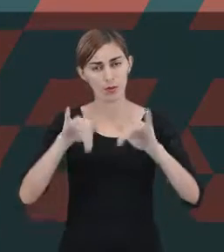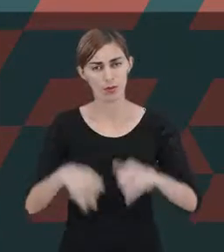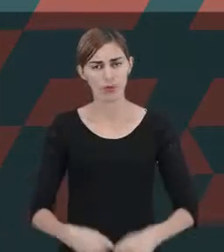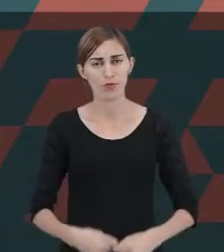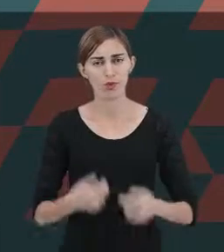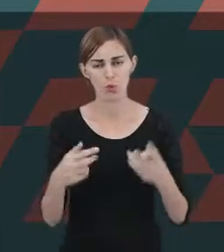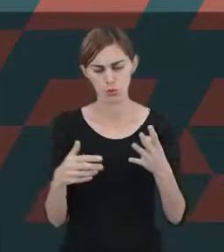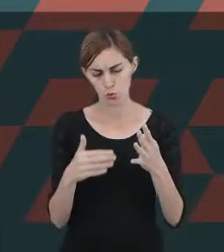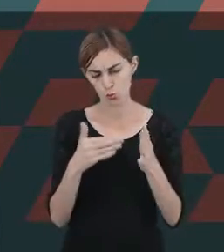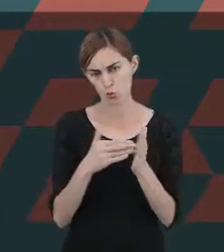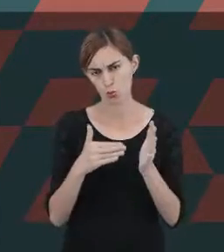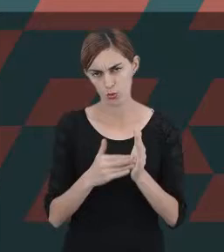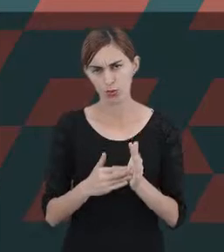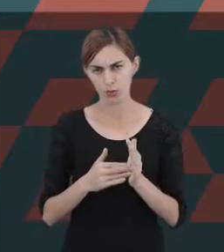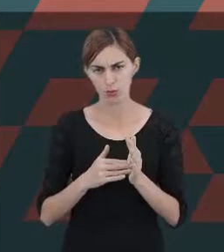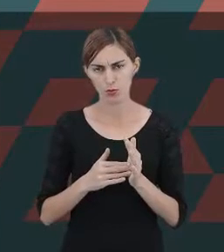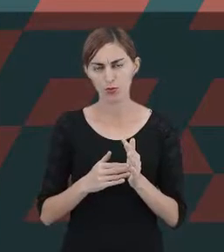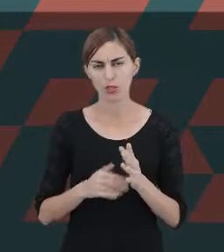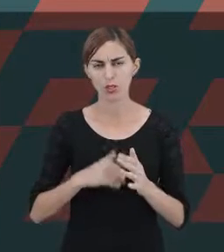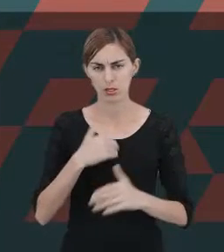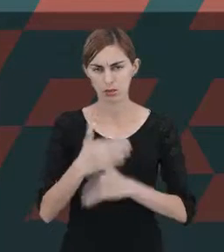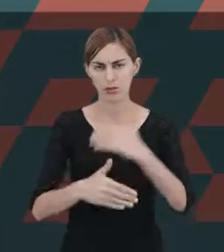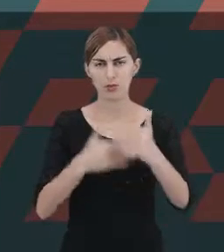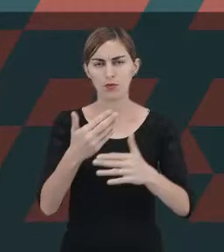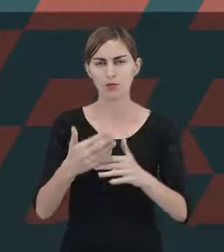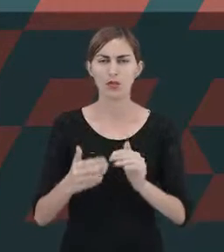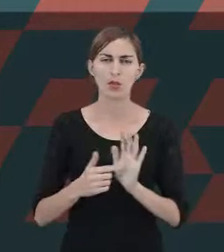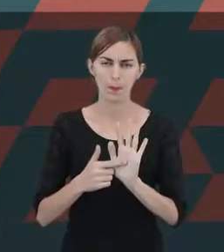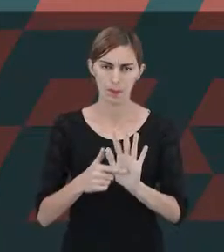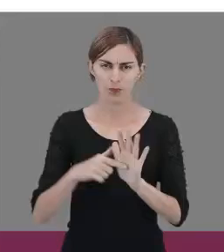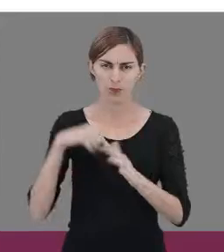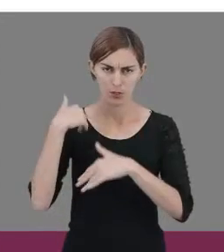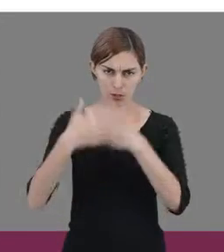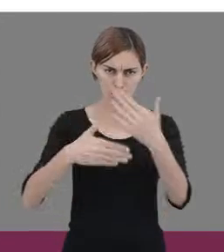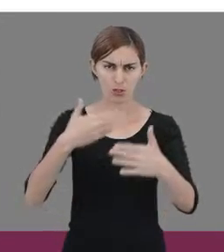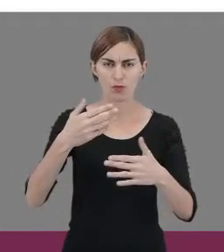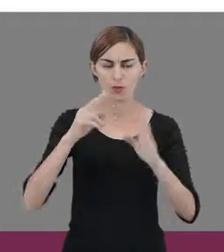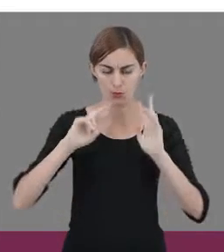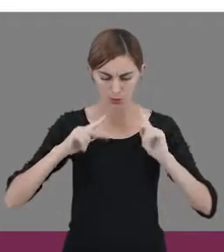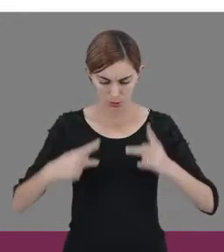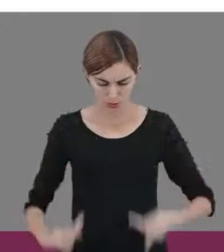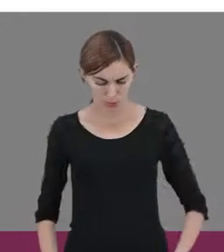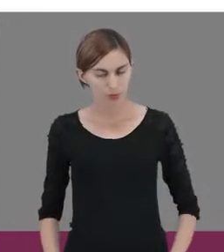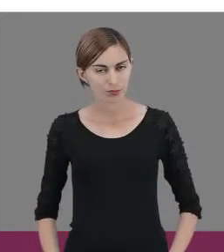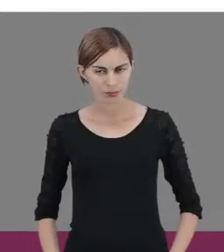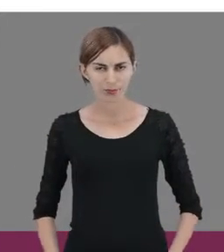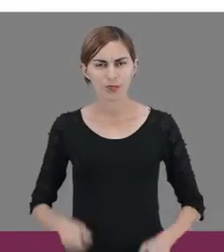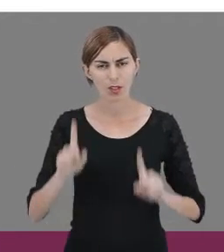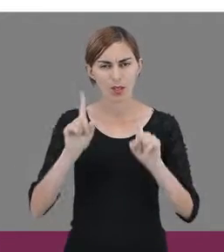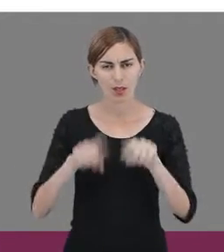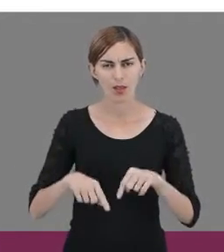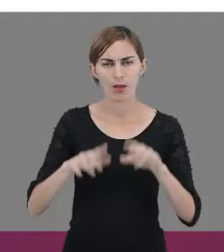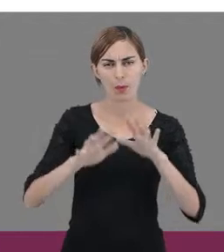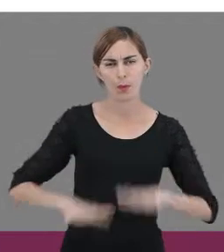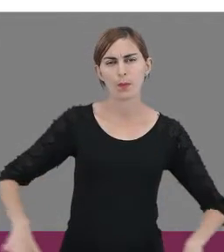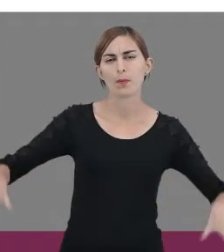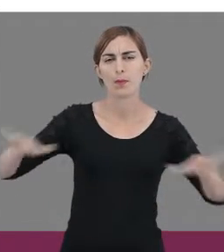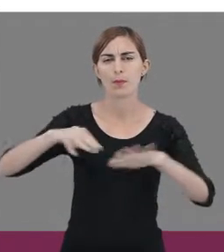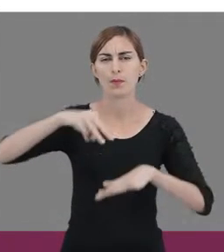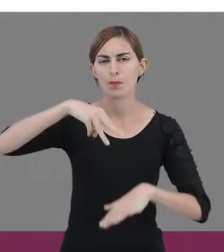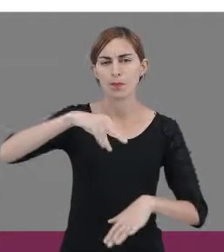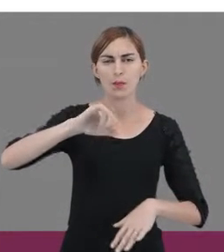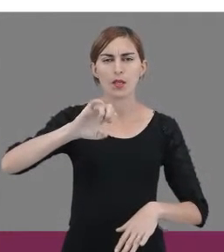último fator de desenvolvimento trazido pela história do desenvolvimento humano é justamente o meio, que seria esse